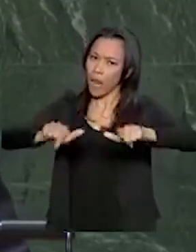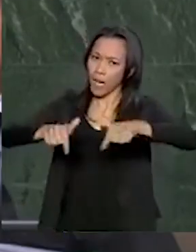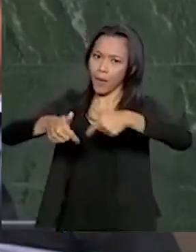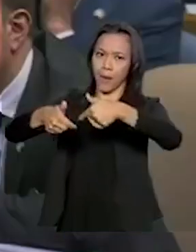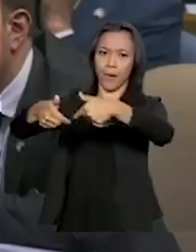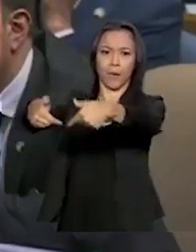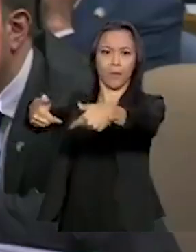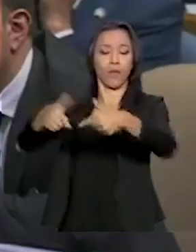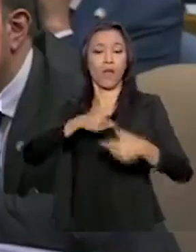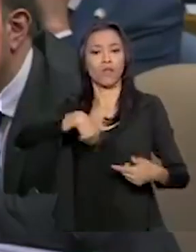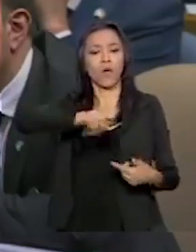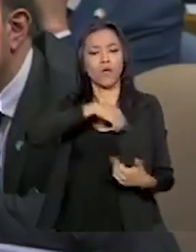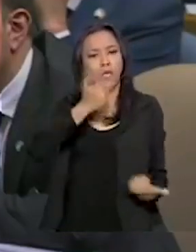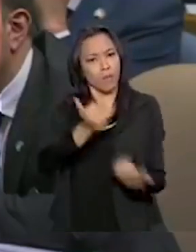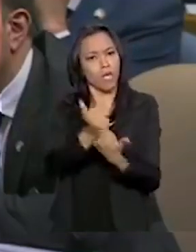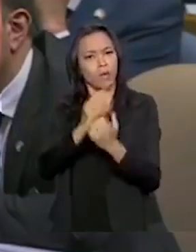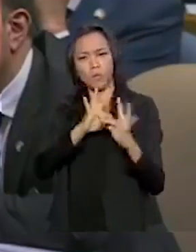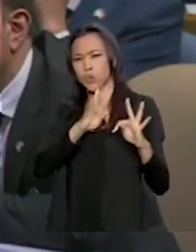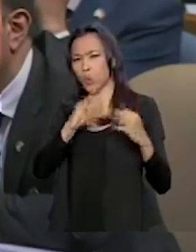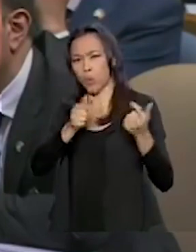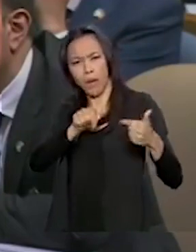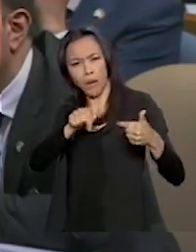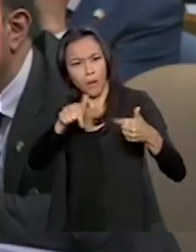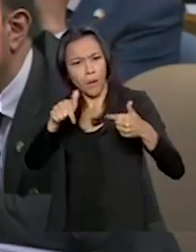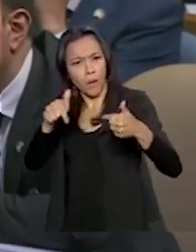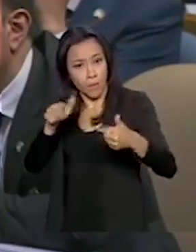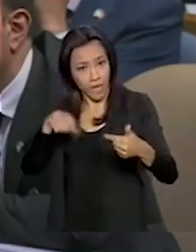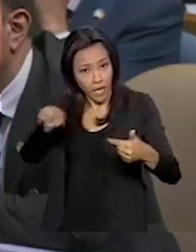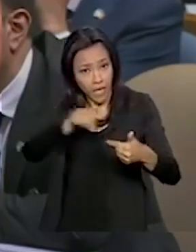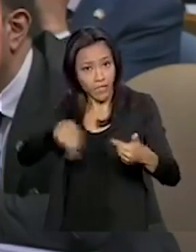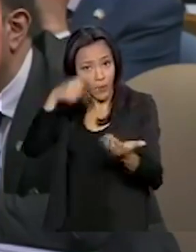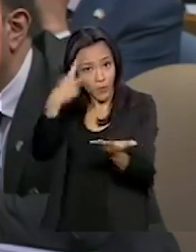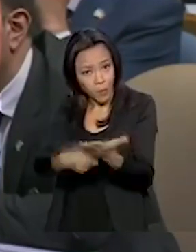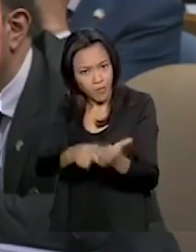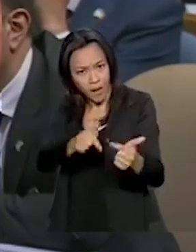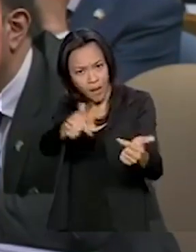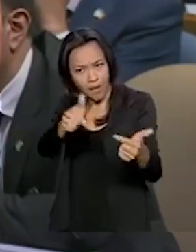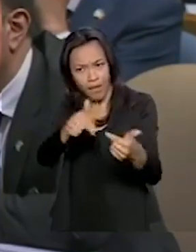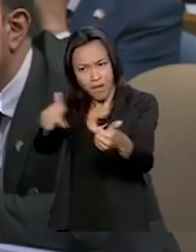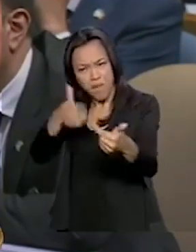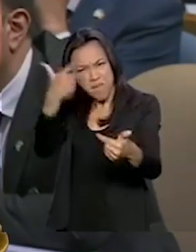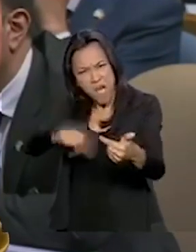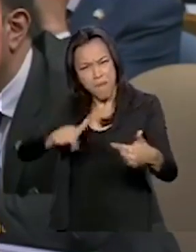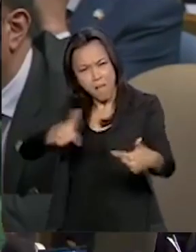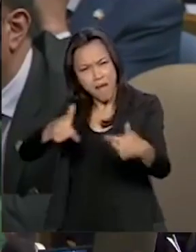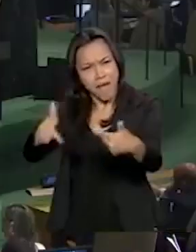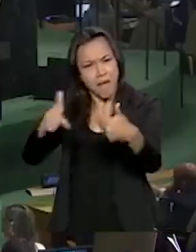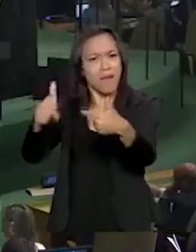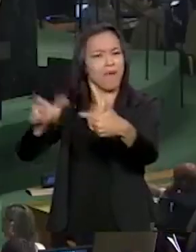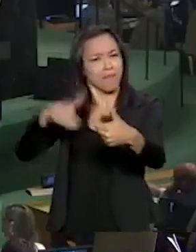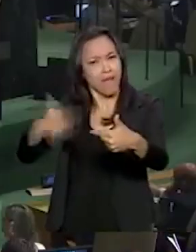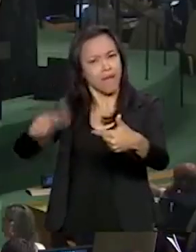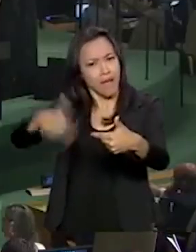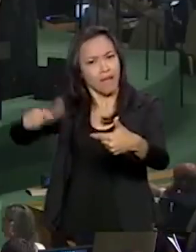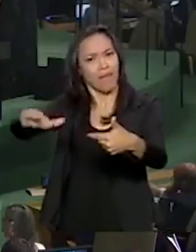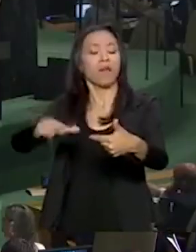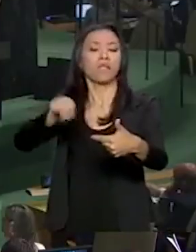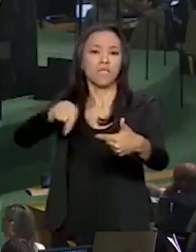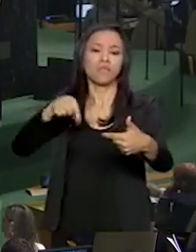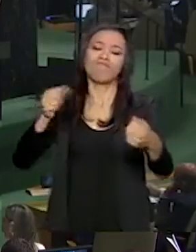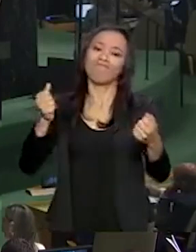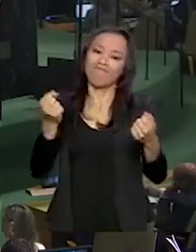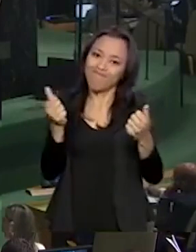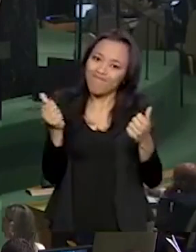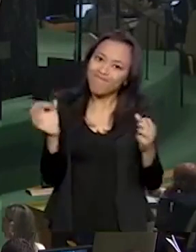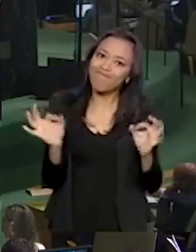todos os esforços para que essas missões se tornem mais efetivas e tragam benefícios reais